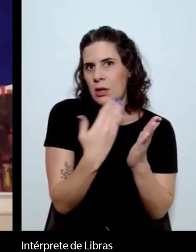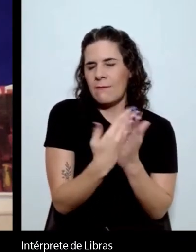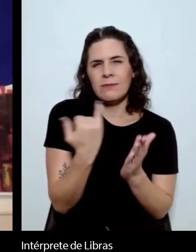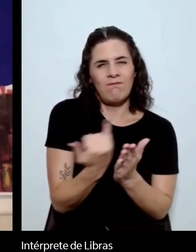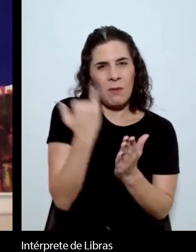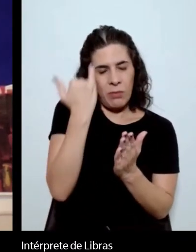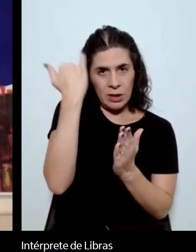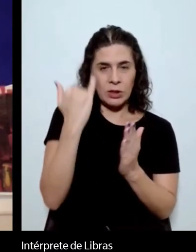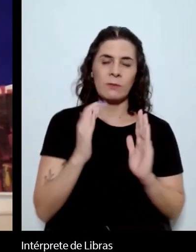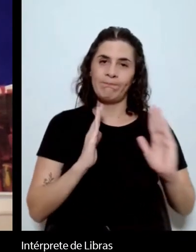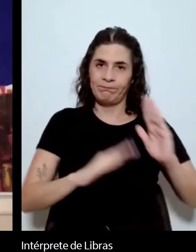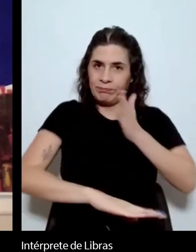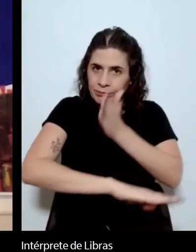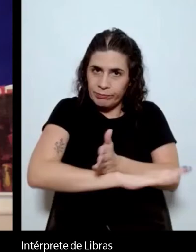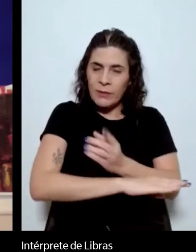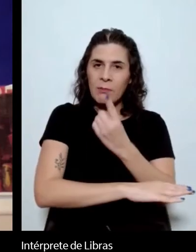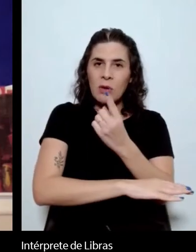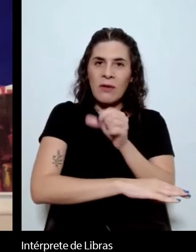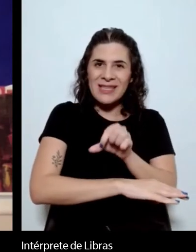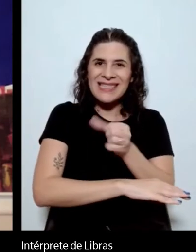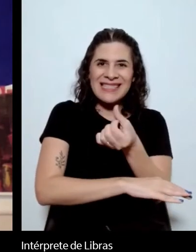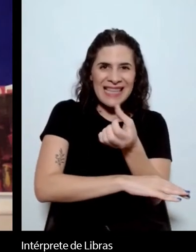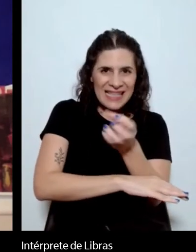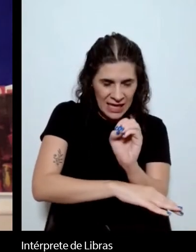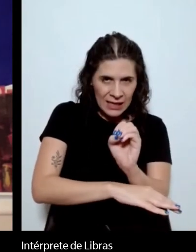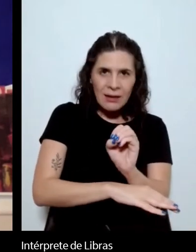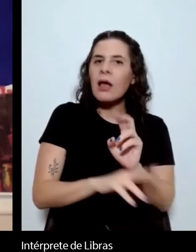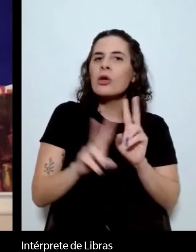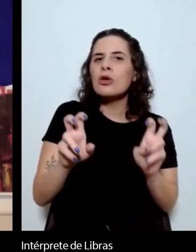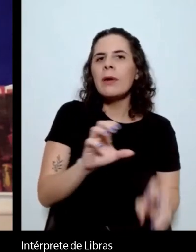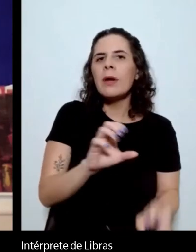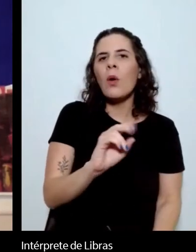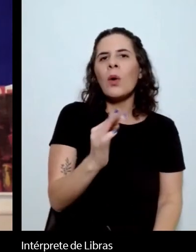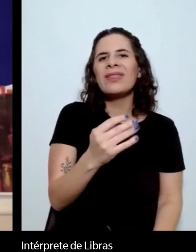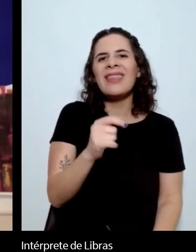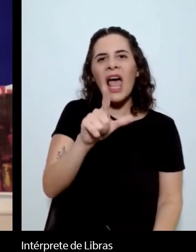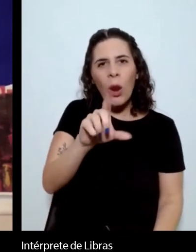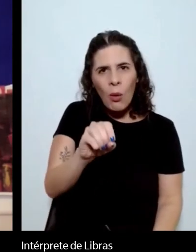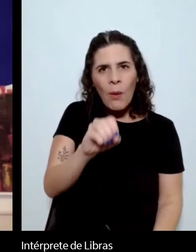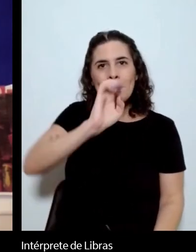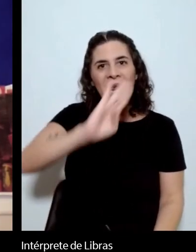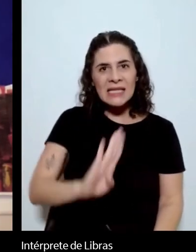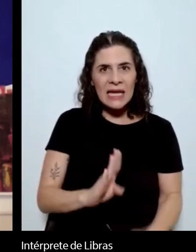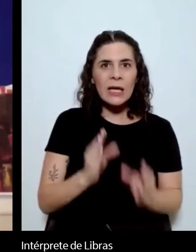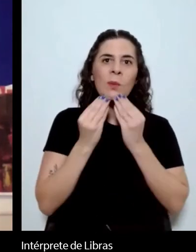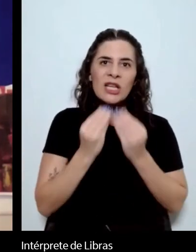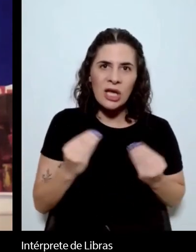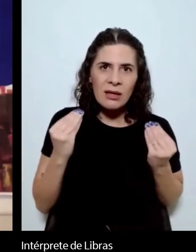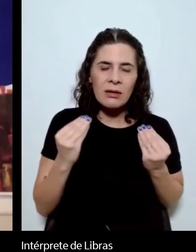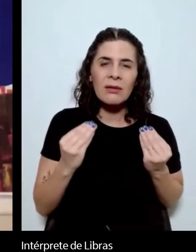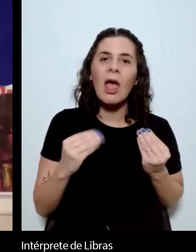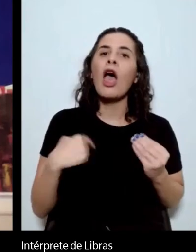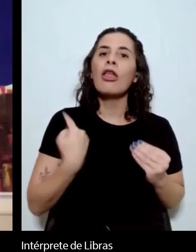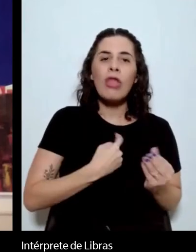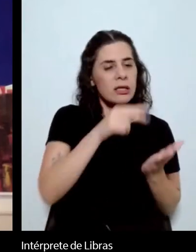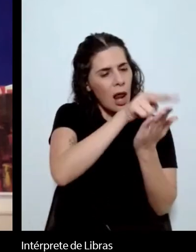1960, O Otelo Brasileiro de Machado de Assis, que é um livro que mudou em certo sentido a leitura e a